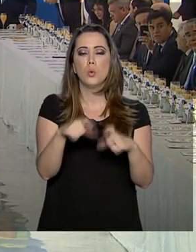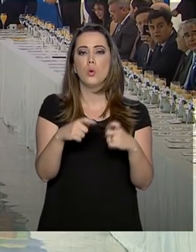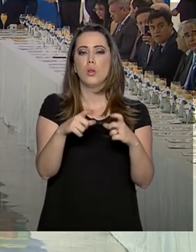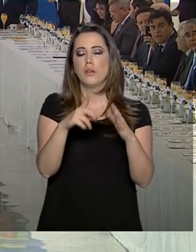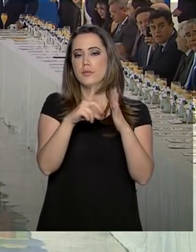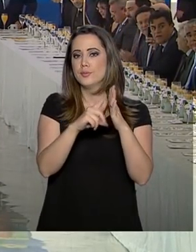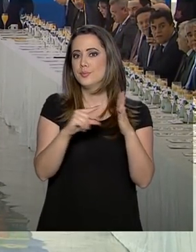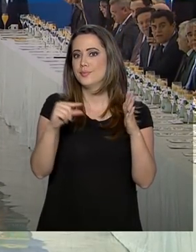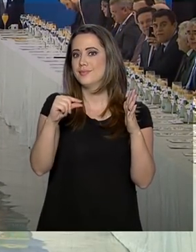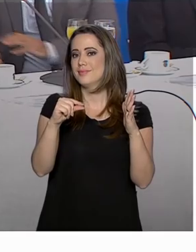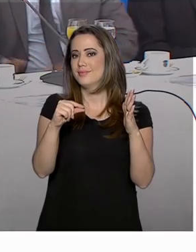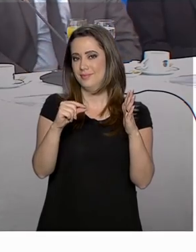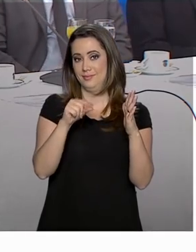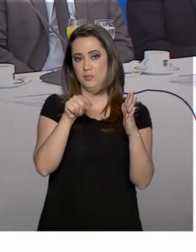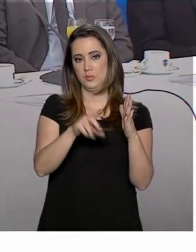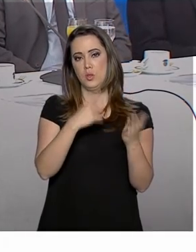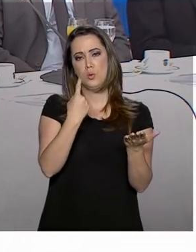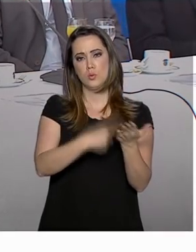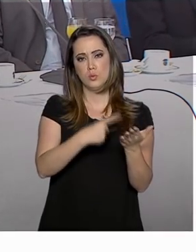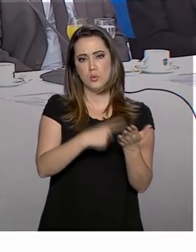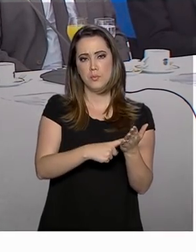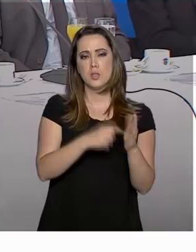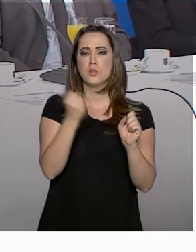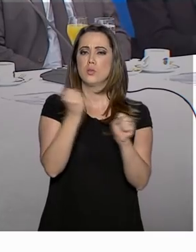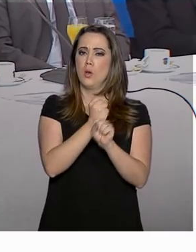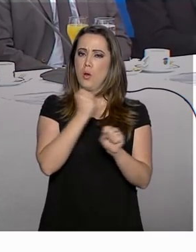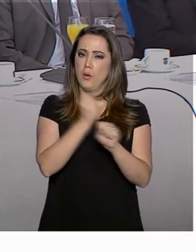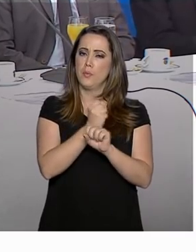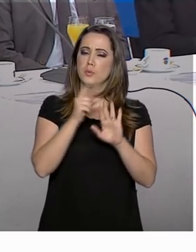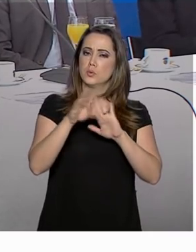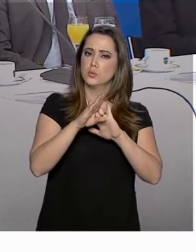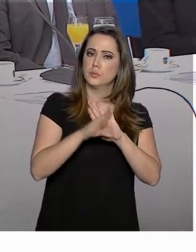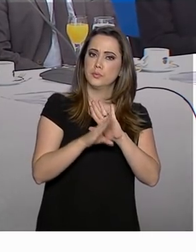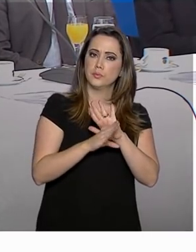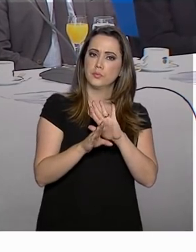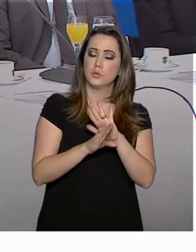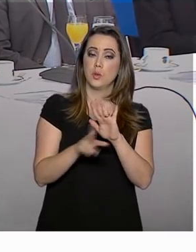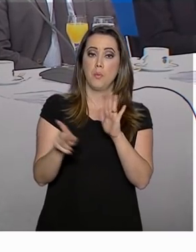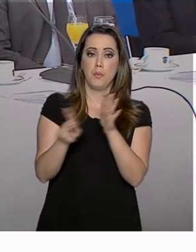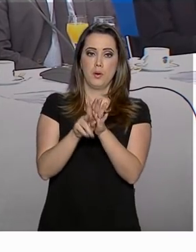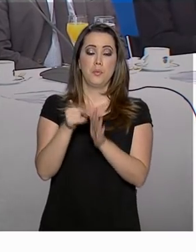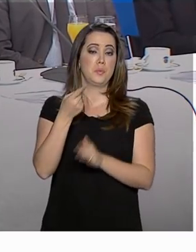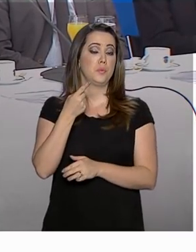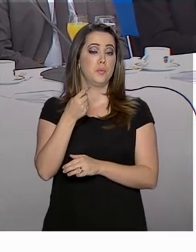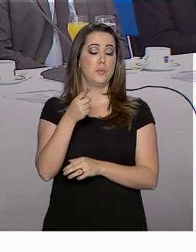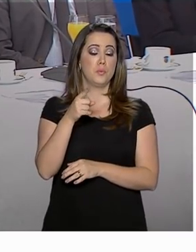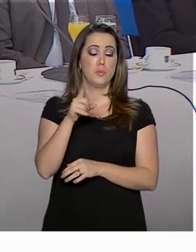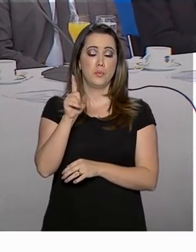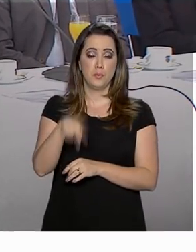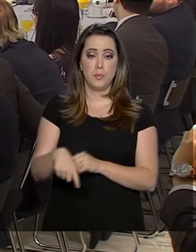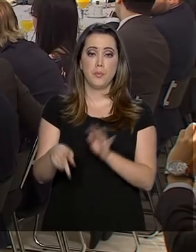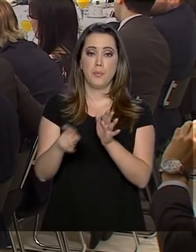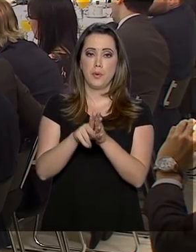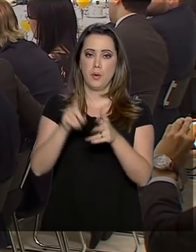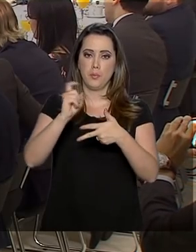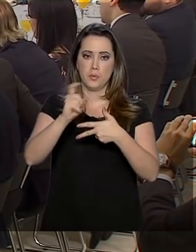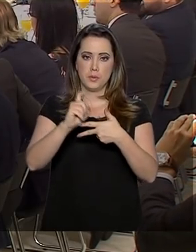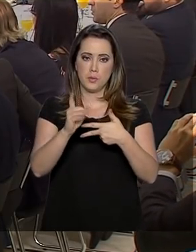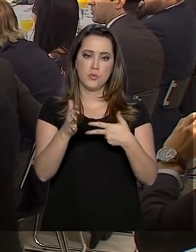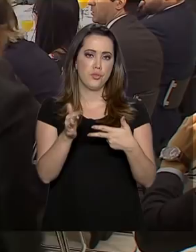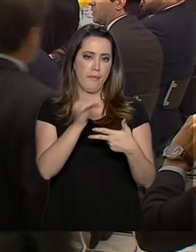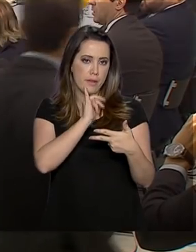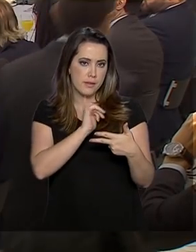região. Na pauta, obras e a votação de projetos de interesse do Executivo, como as mudanças na Previdência.